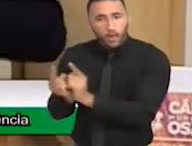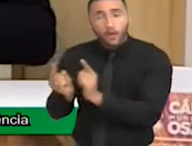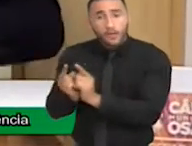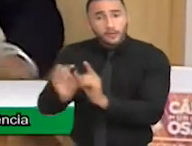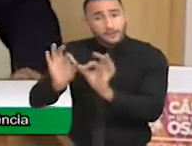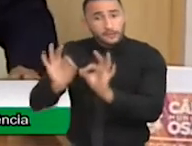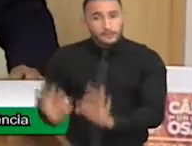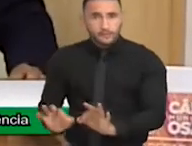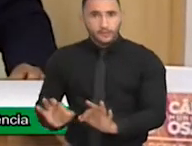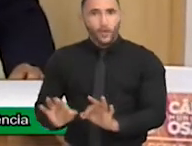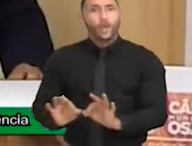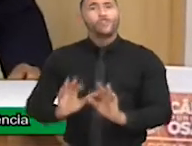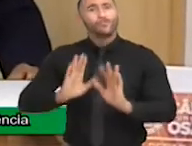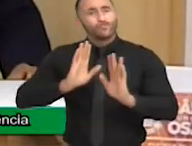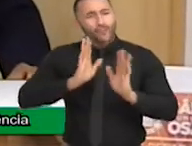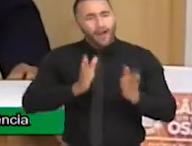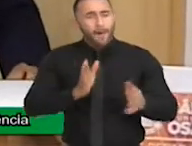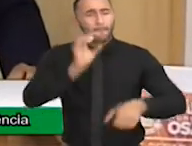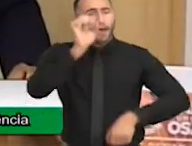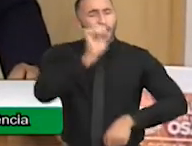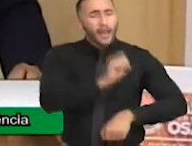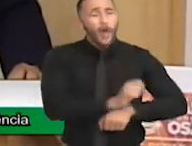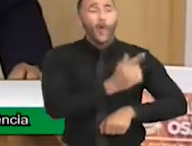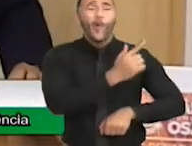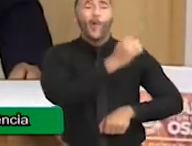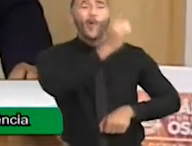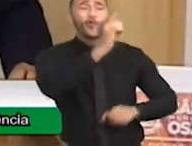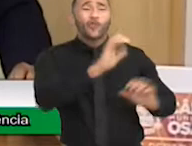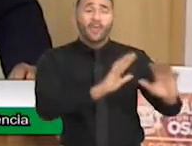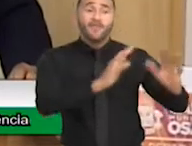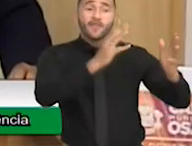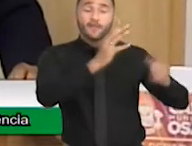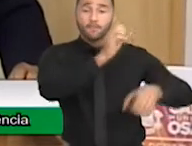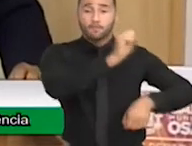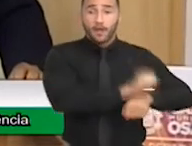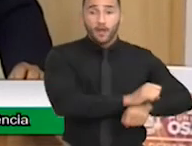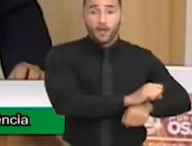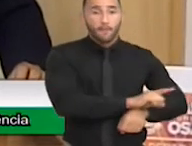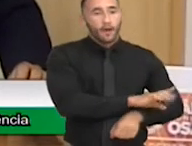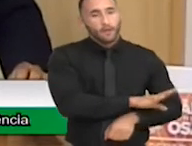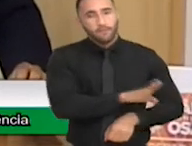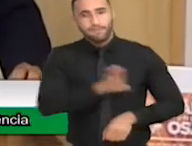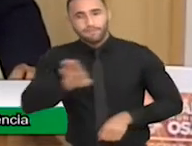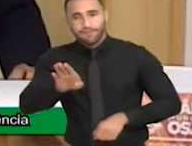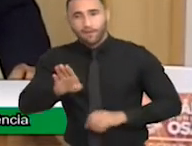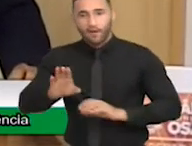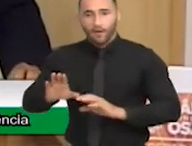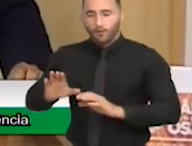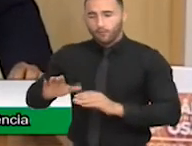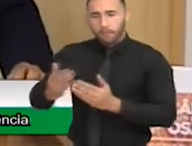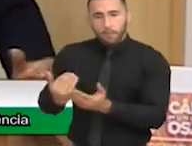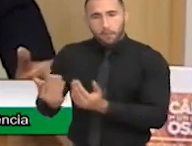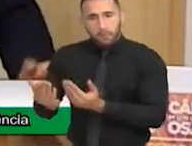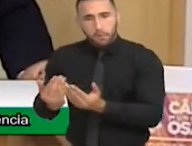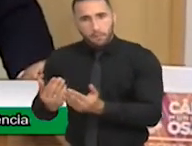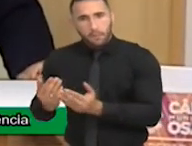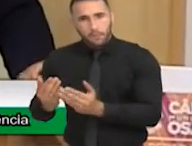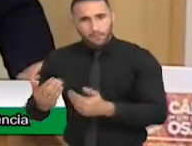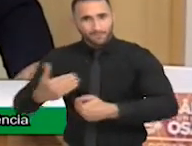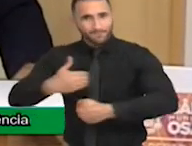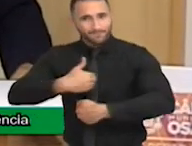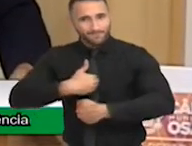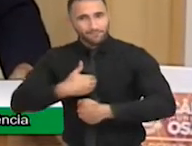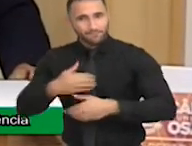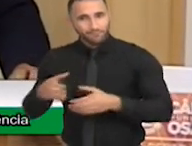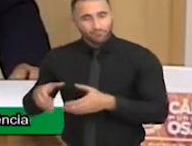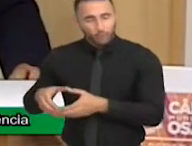Eu parei várias agendas para ir em agendas com elas e foi gratificante para mim, porque eu aprendi muita coisa, eu venho aprendendo